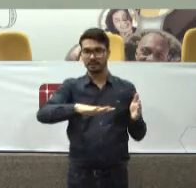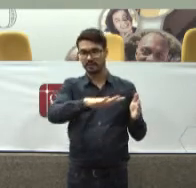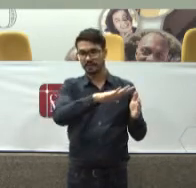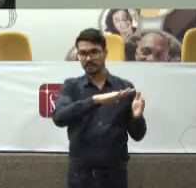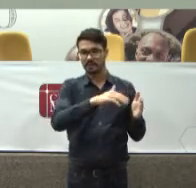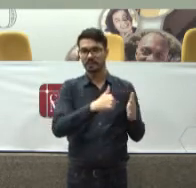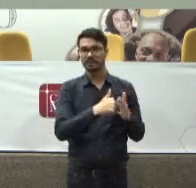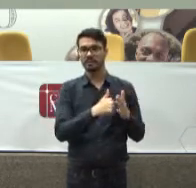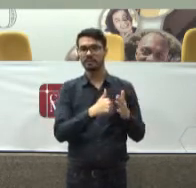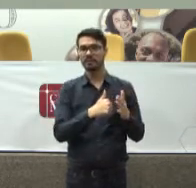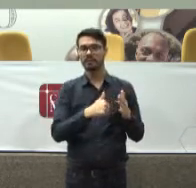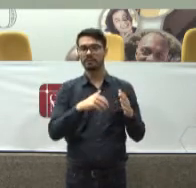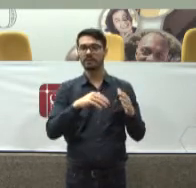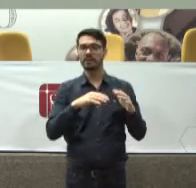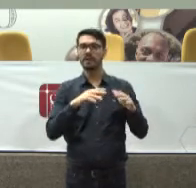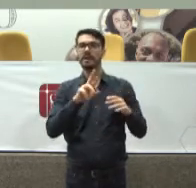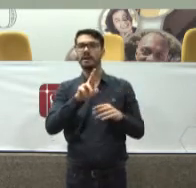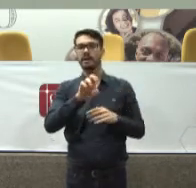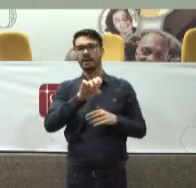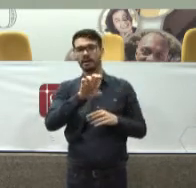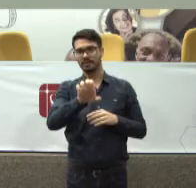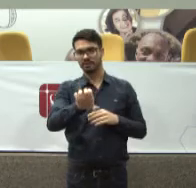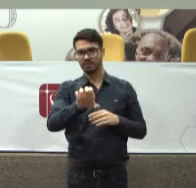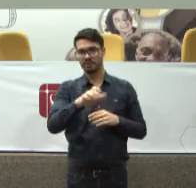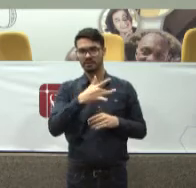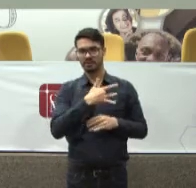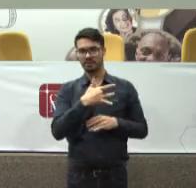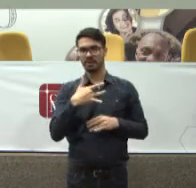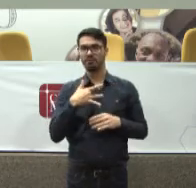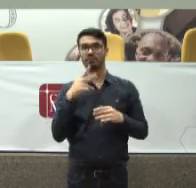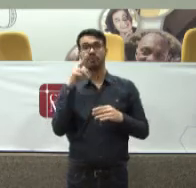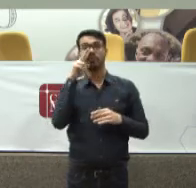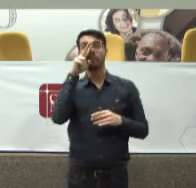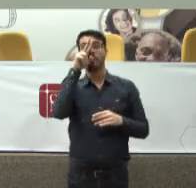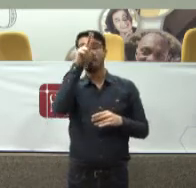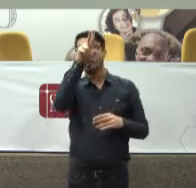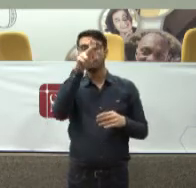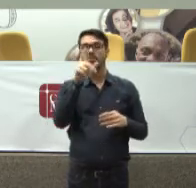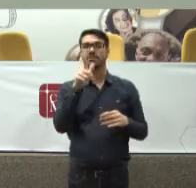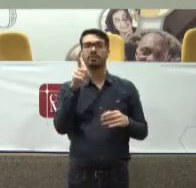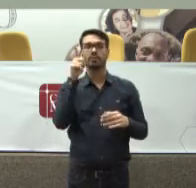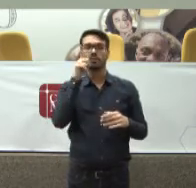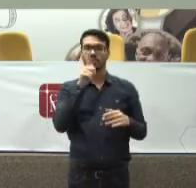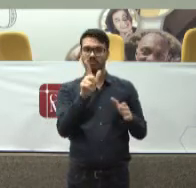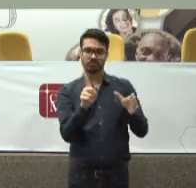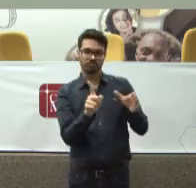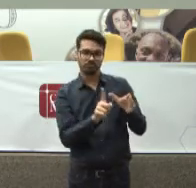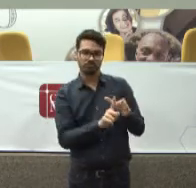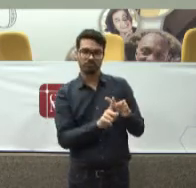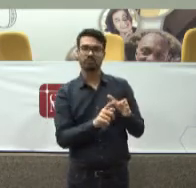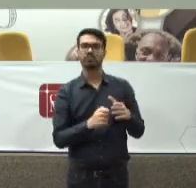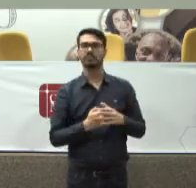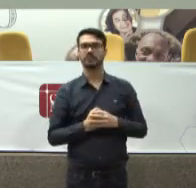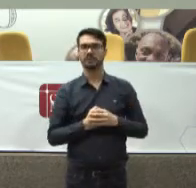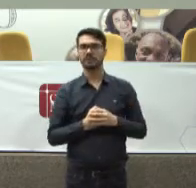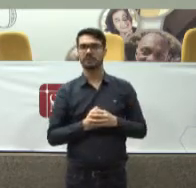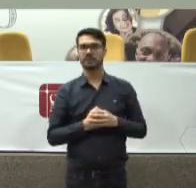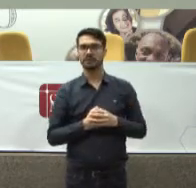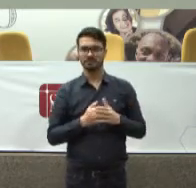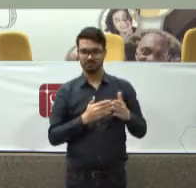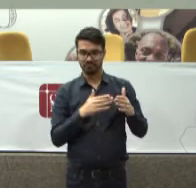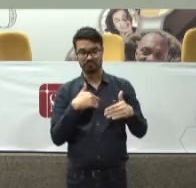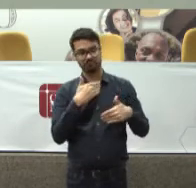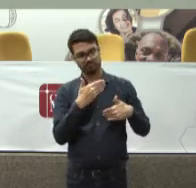Uma Uma rede De saúde muito forte Para que atendesse Aquela situação Pois bem No curso desse